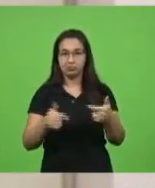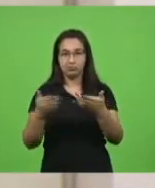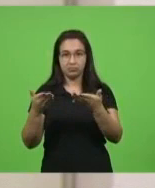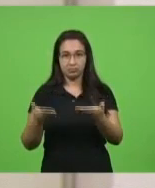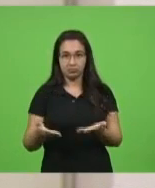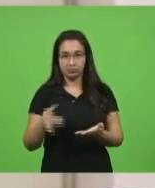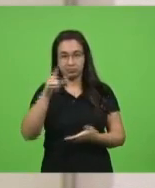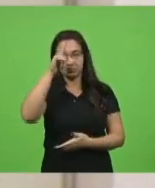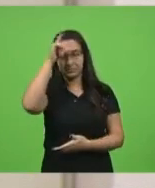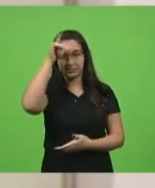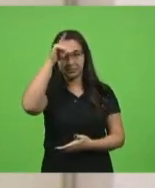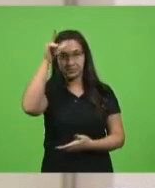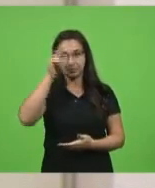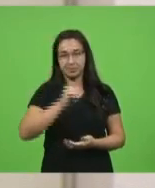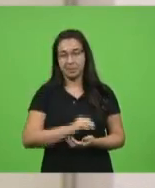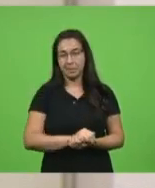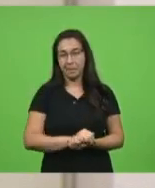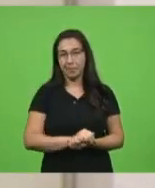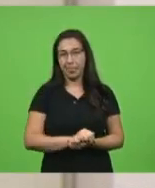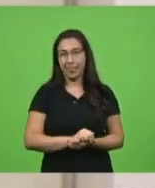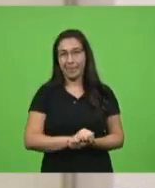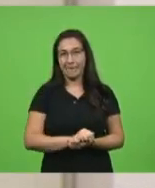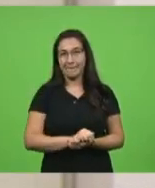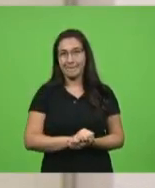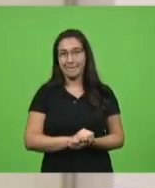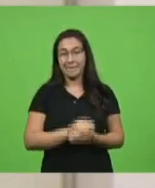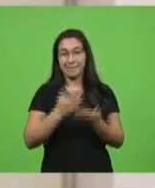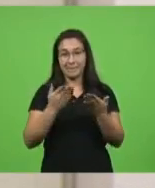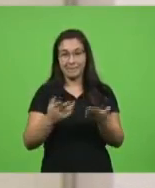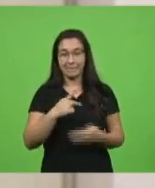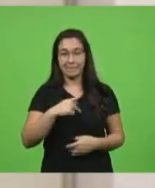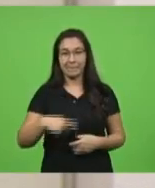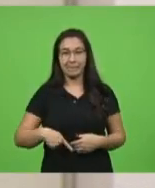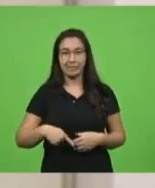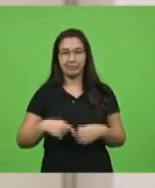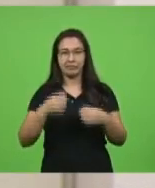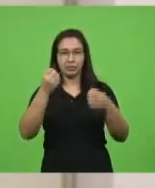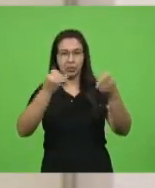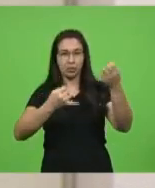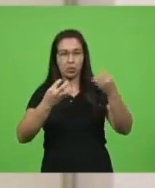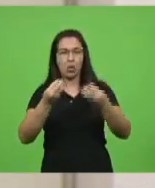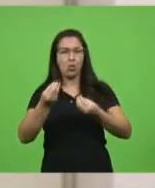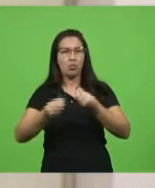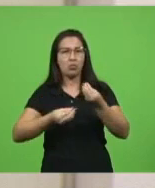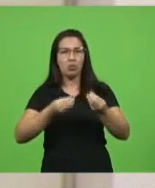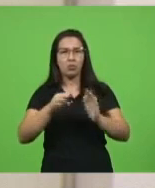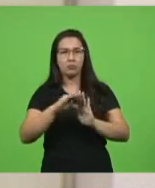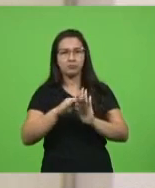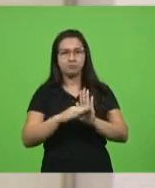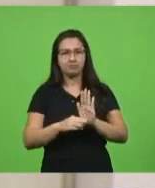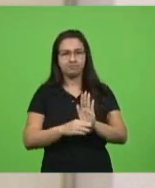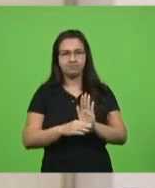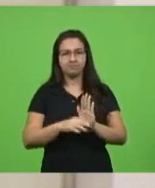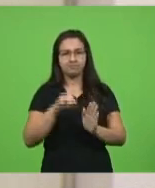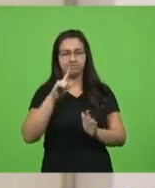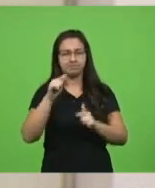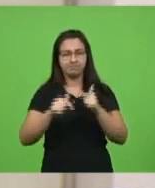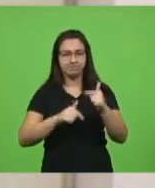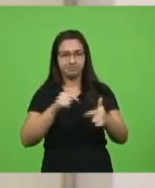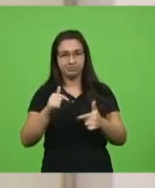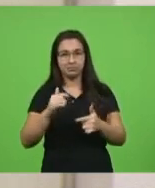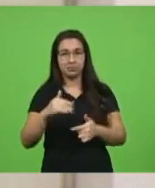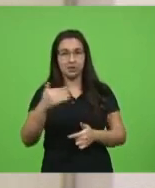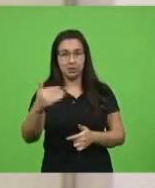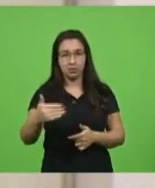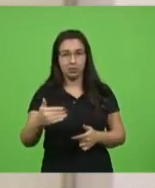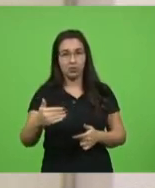sargento Lima. Na oportunidade, o senhor presidente discorreu sobre a metodologia dos trabalhos e, na sequência, concedeu a palavra